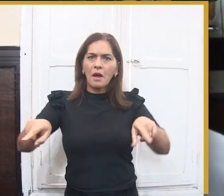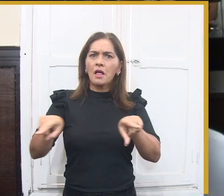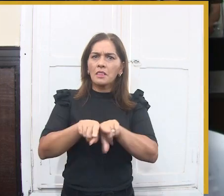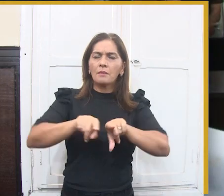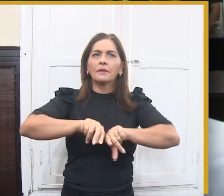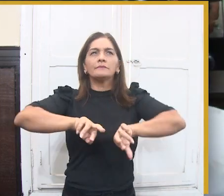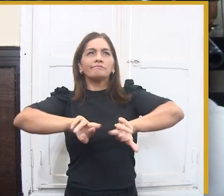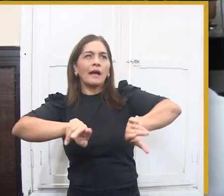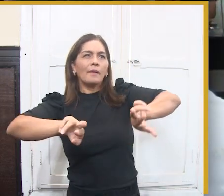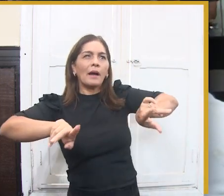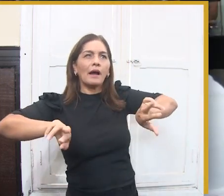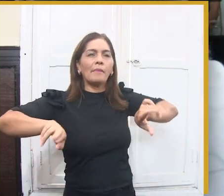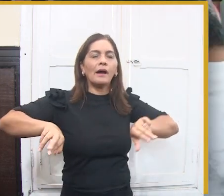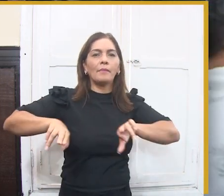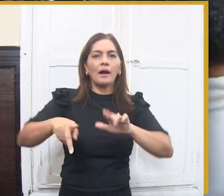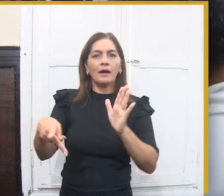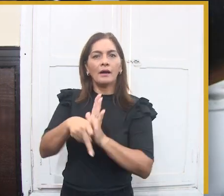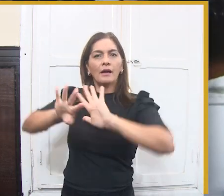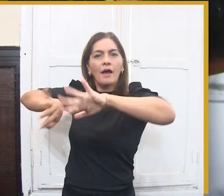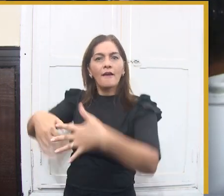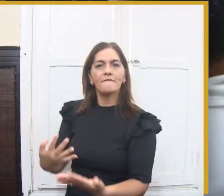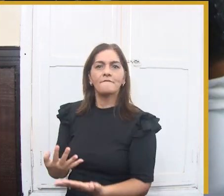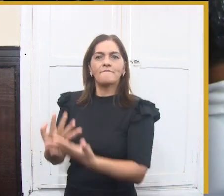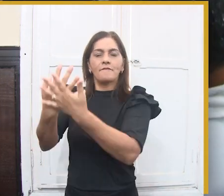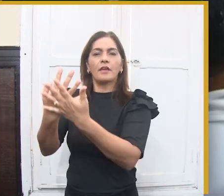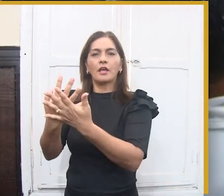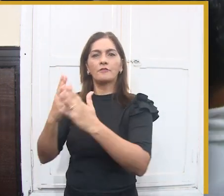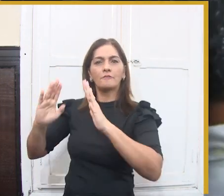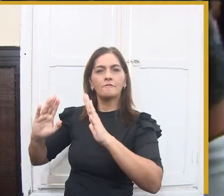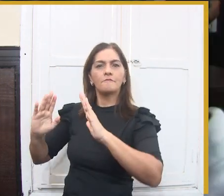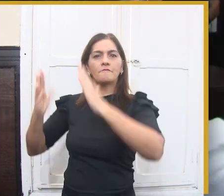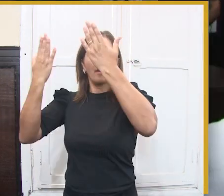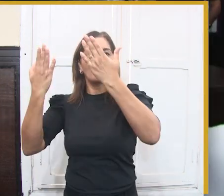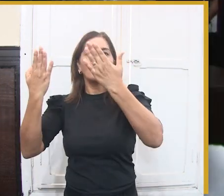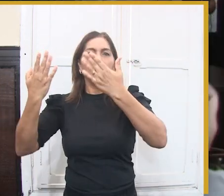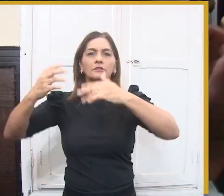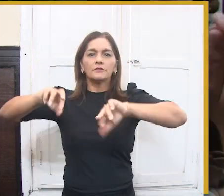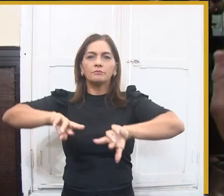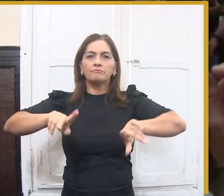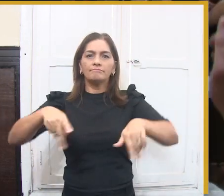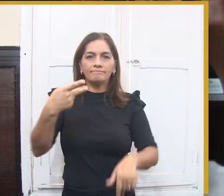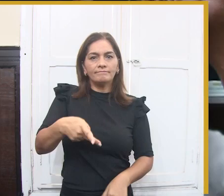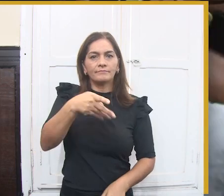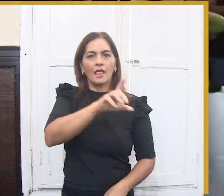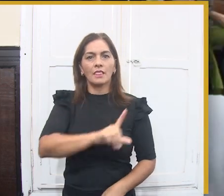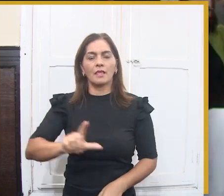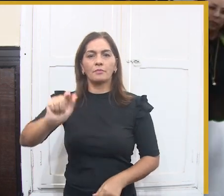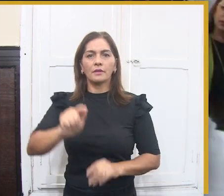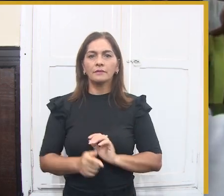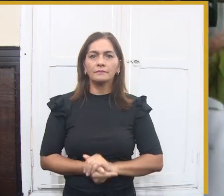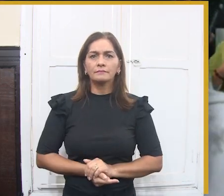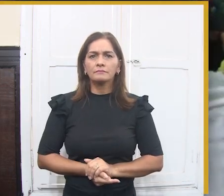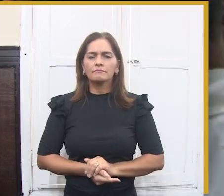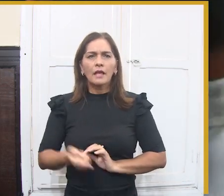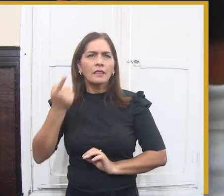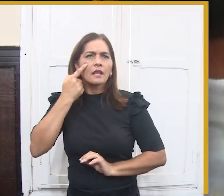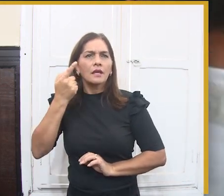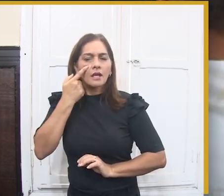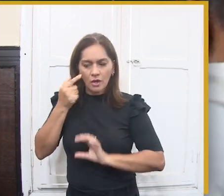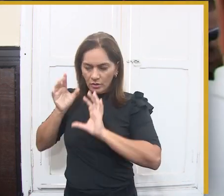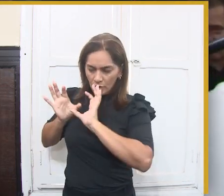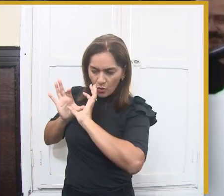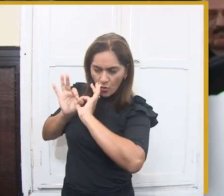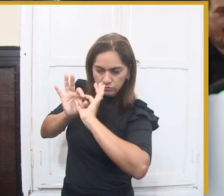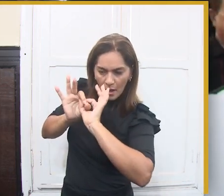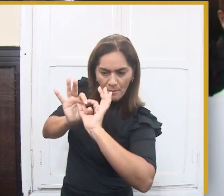A sala de Campina Grande possui um vasto calendário de eventos do Nordeste e se destaca por este